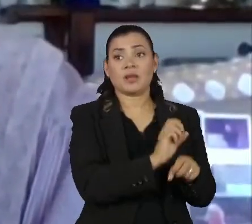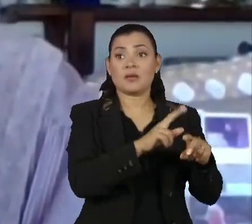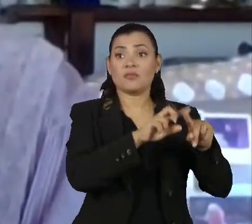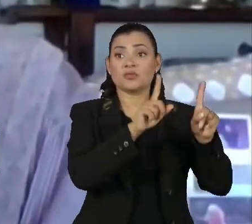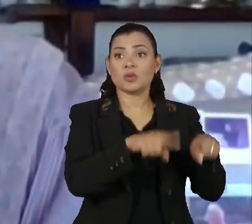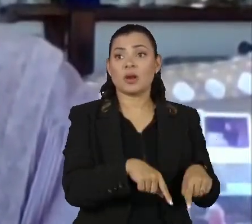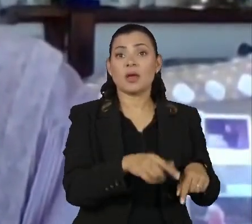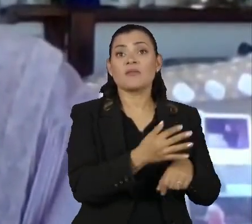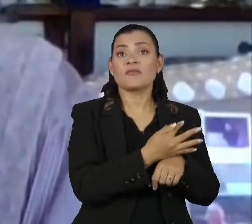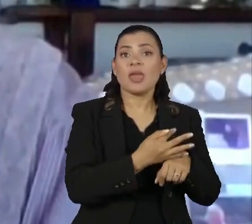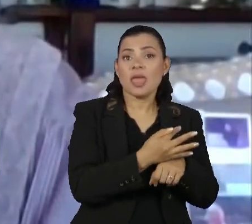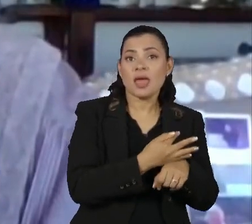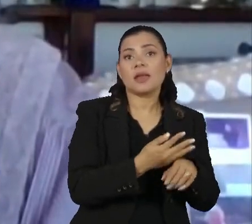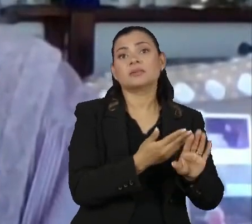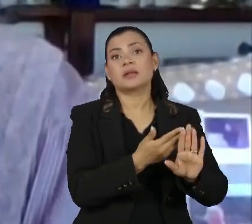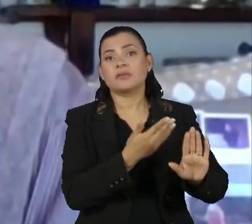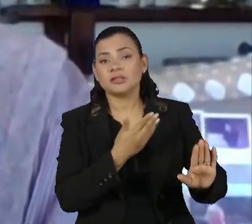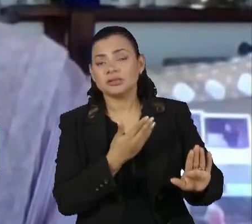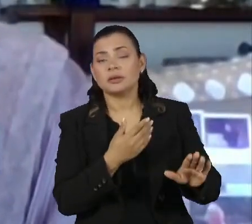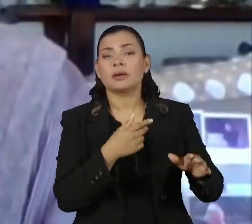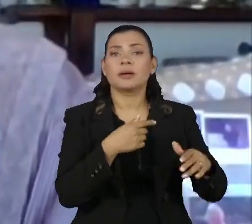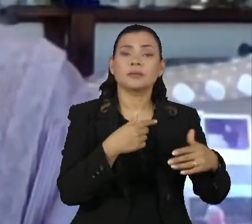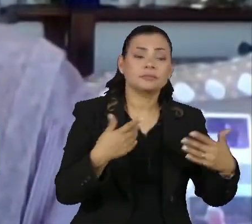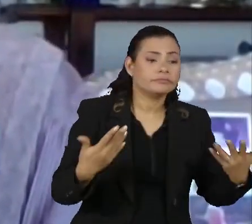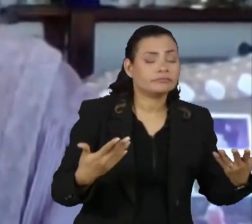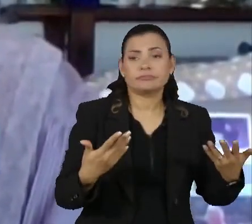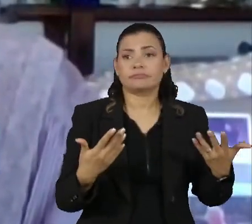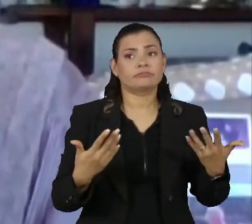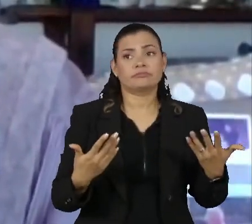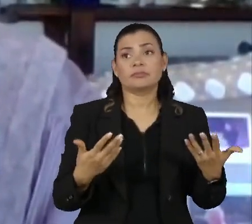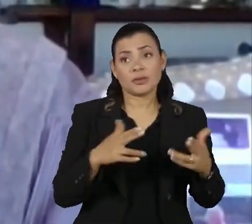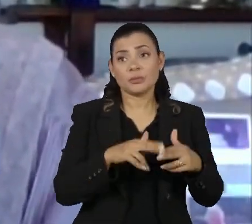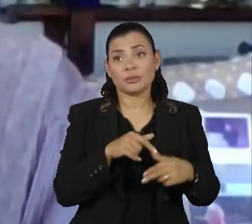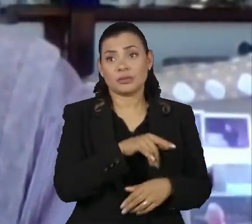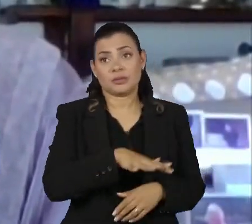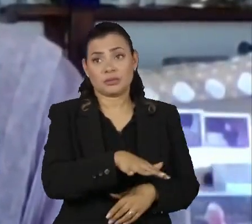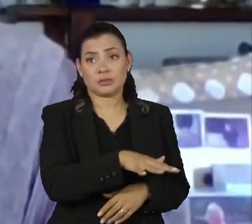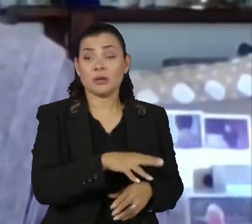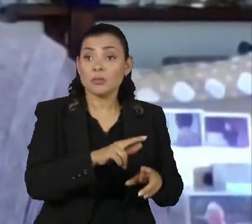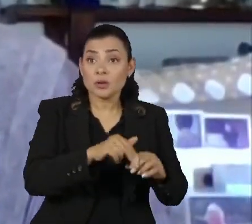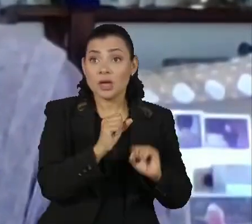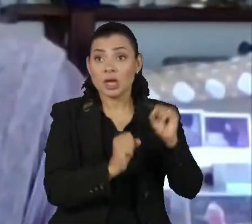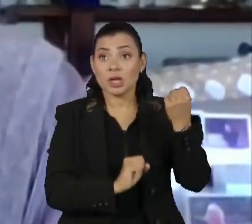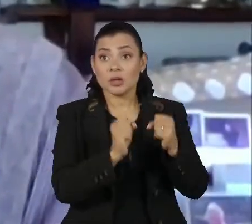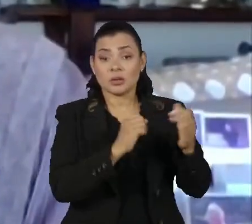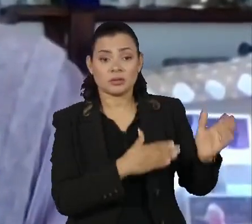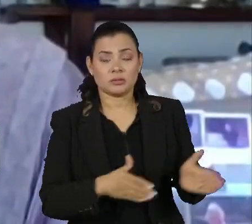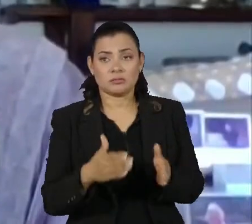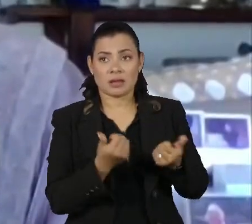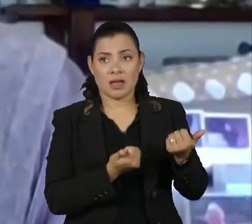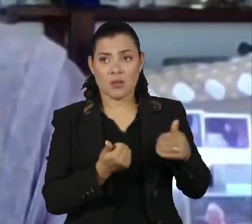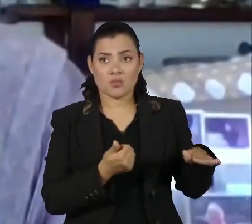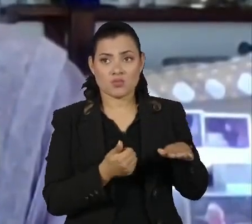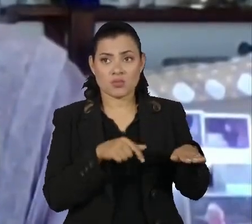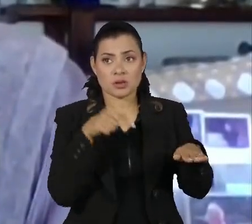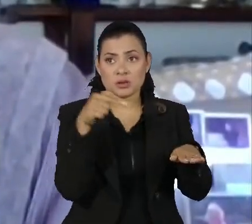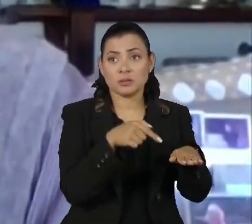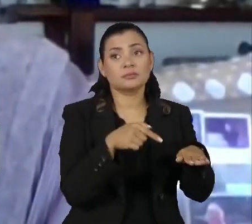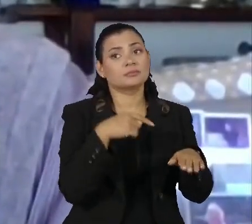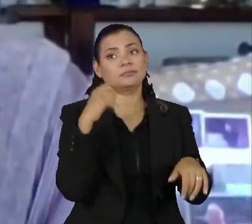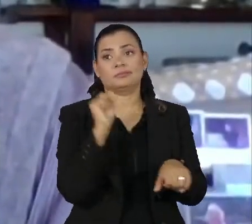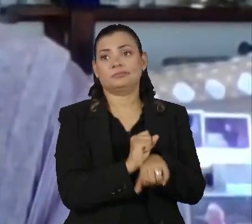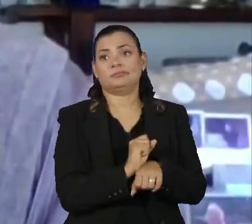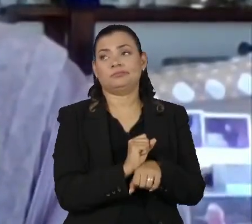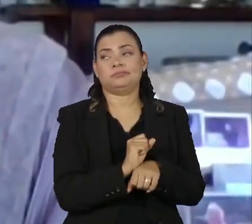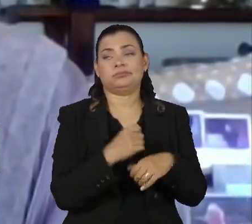em férias coletivas, enfim. A indústria automobilística está com uma ociosidade muito